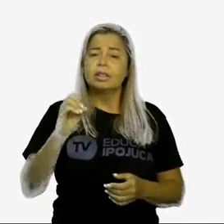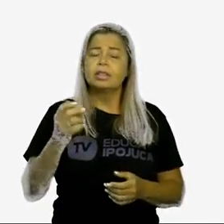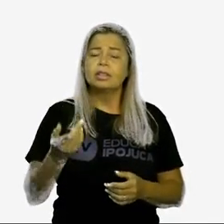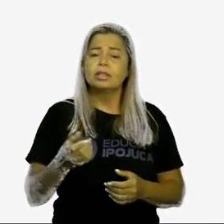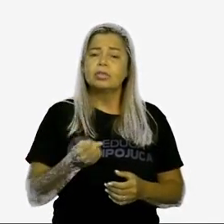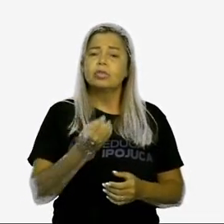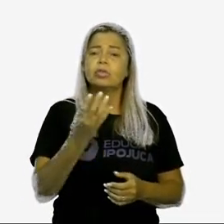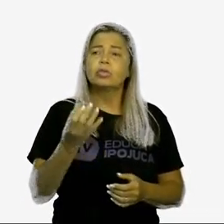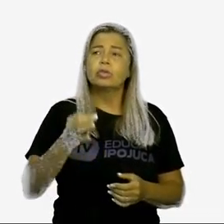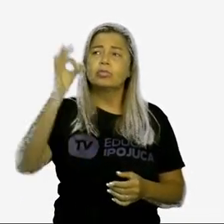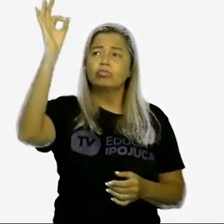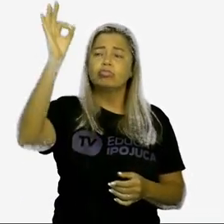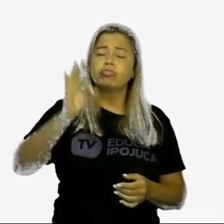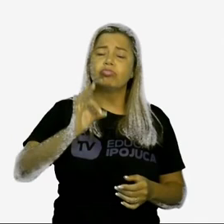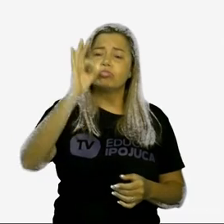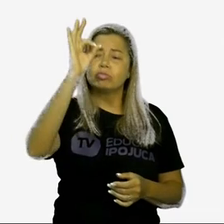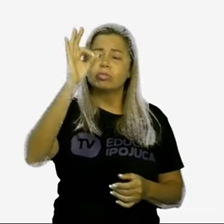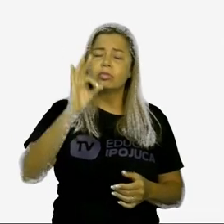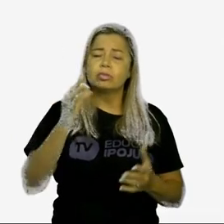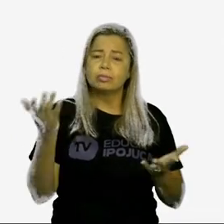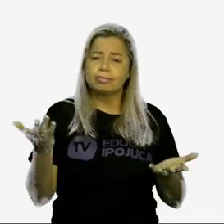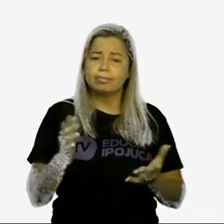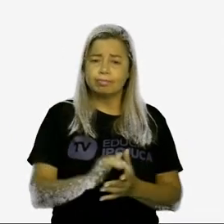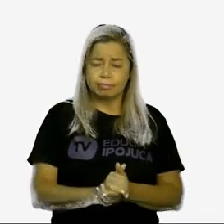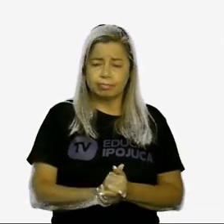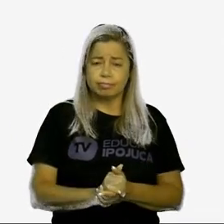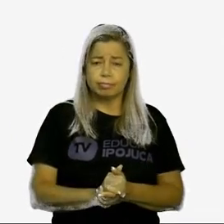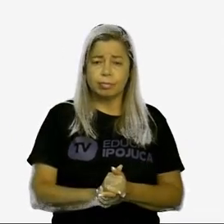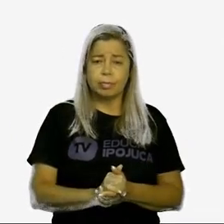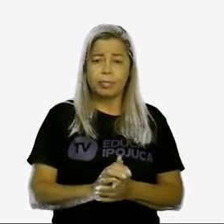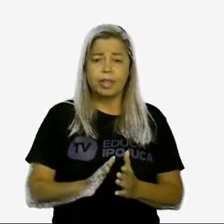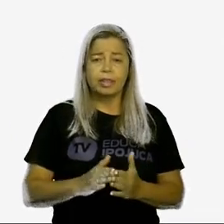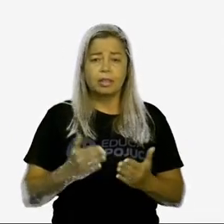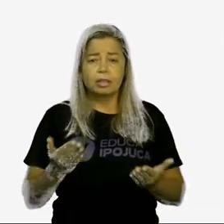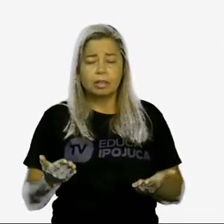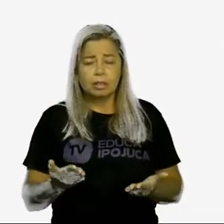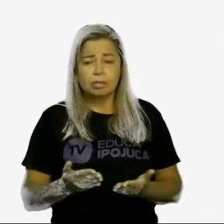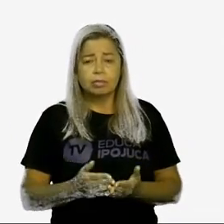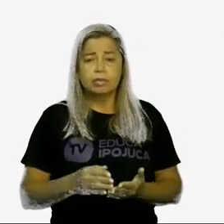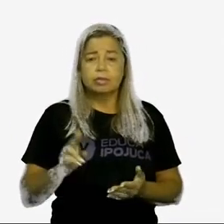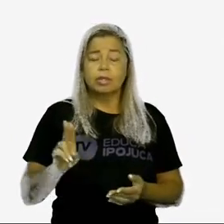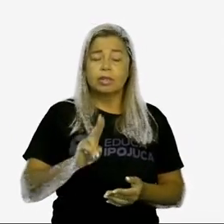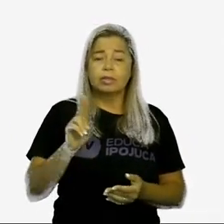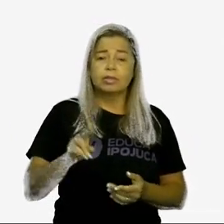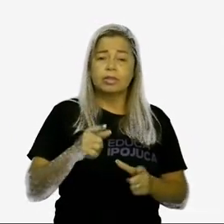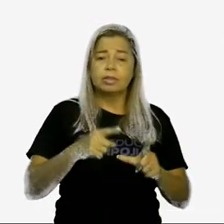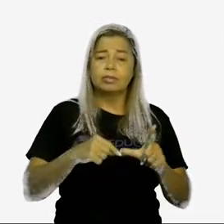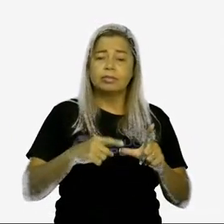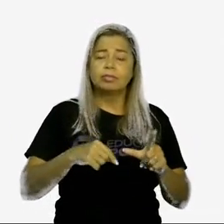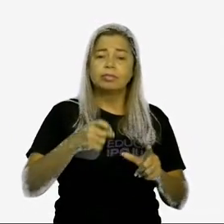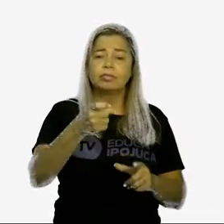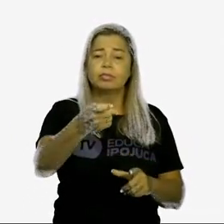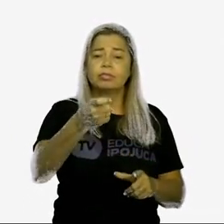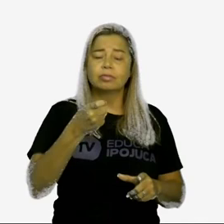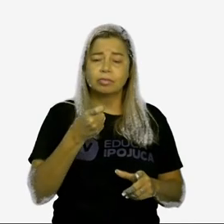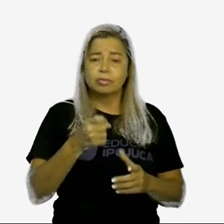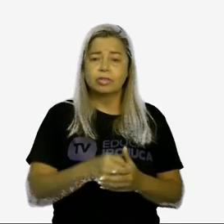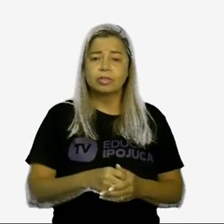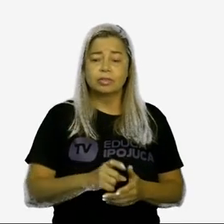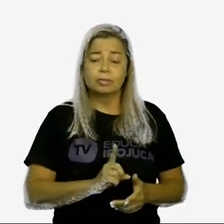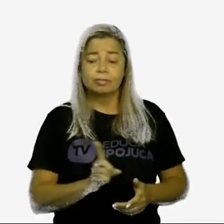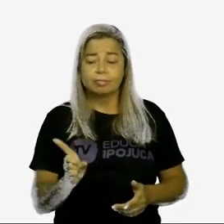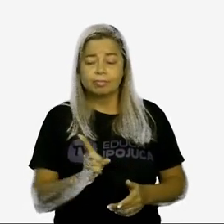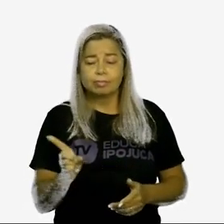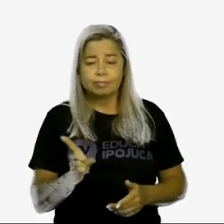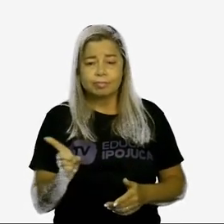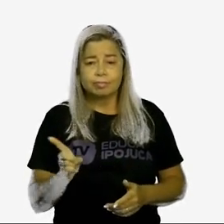porcento? Se você não sabe, você vai colocar a letra X. Novamente, segue lá a setinha.